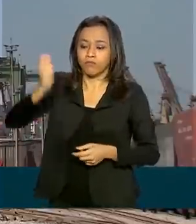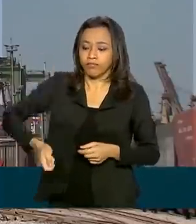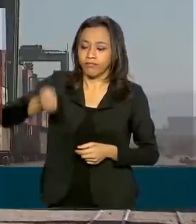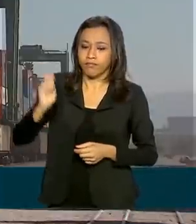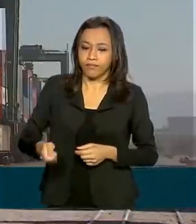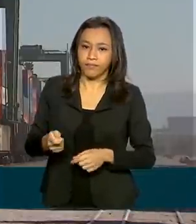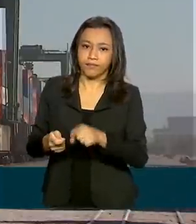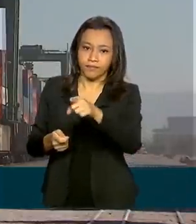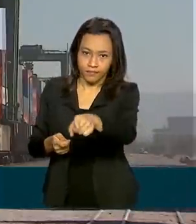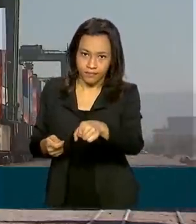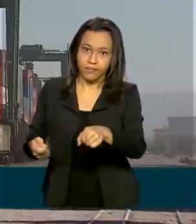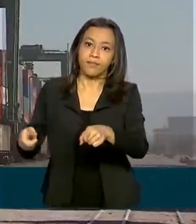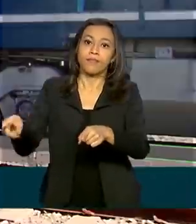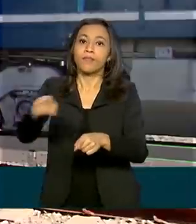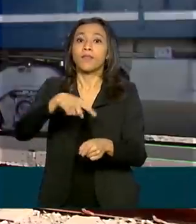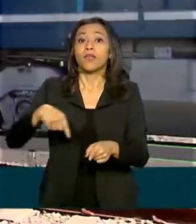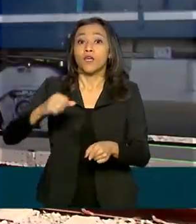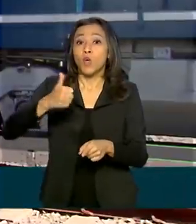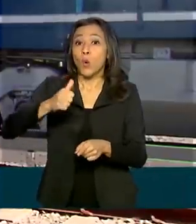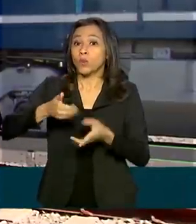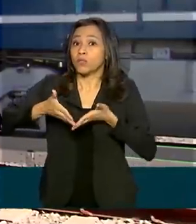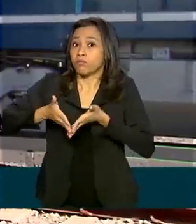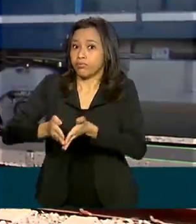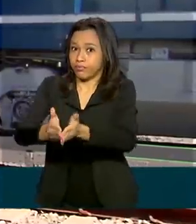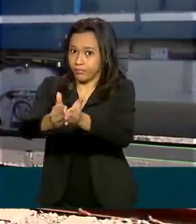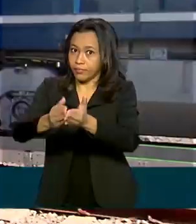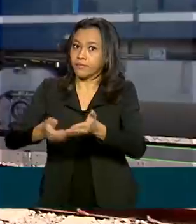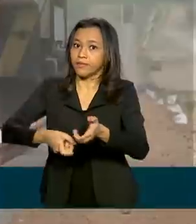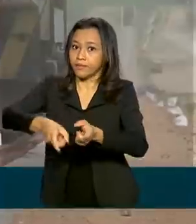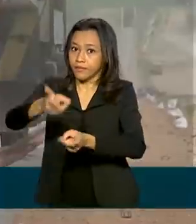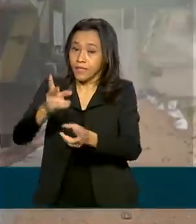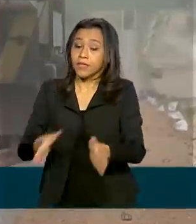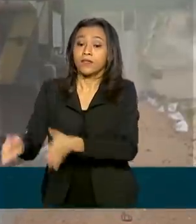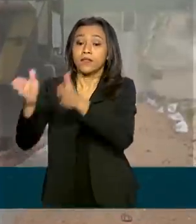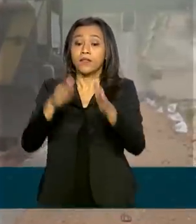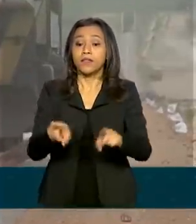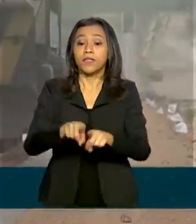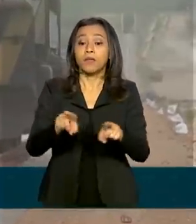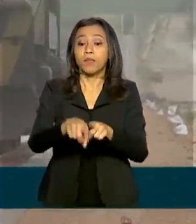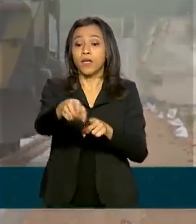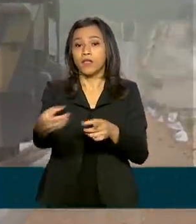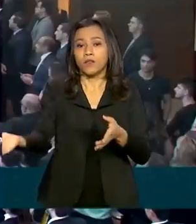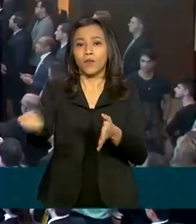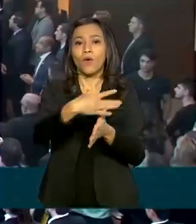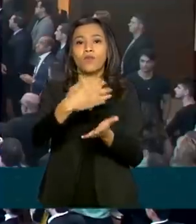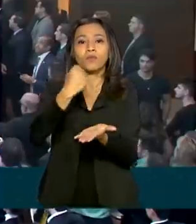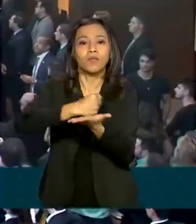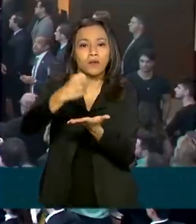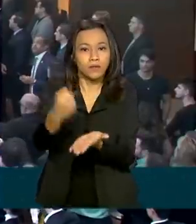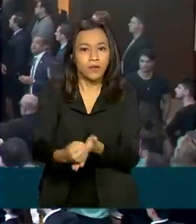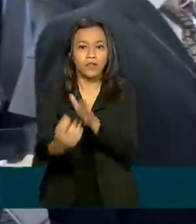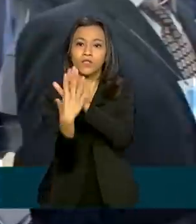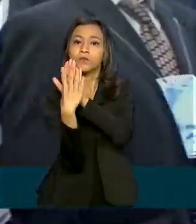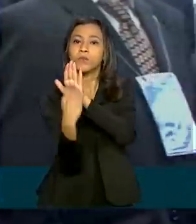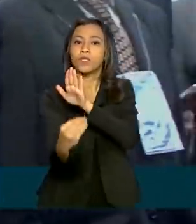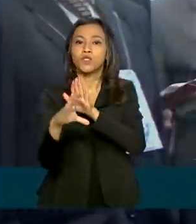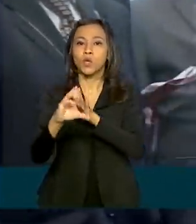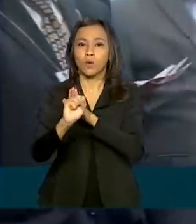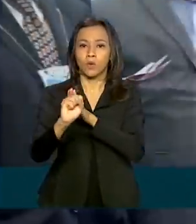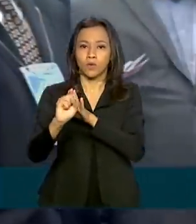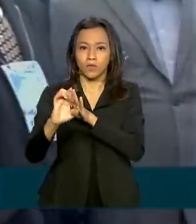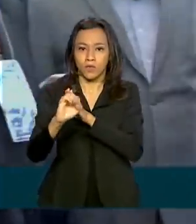11 arrendamentos portuários, além de duas renovações de concessão de ferrovias. Além disso, devem ser